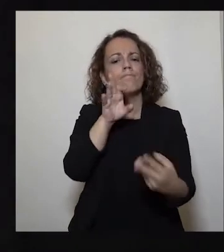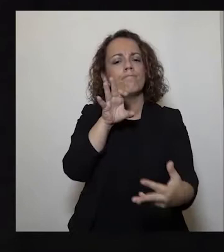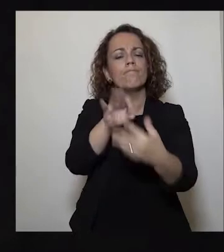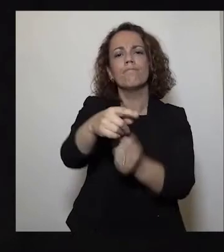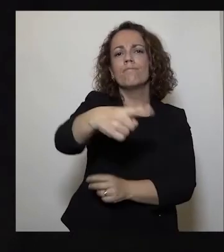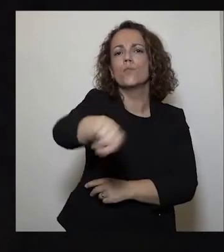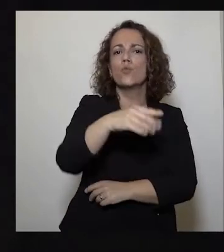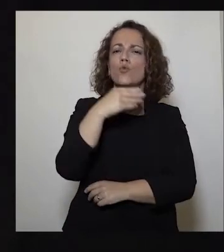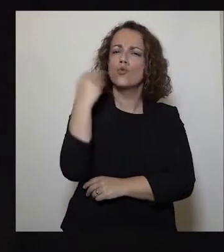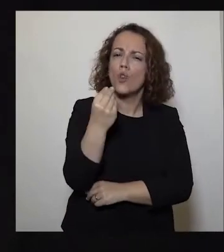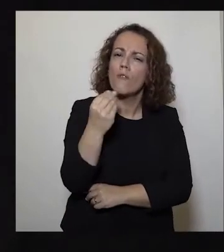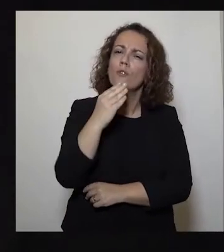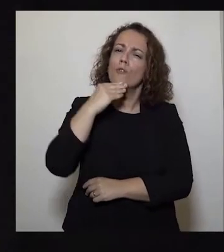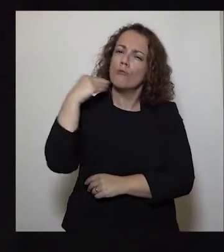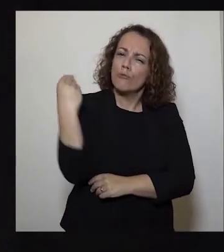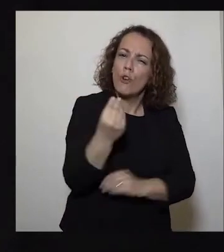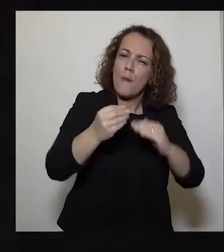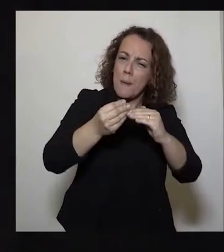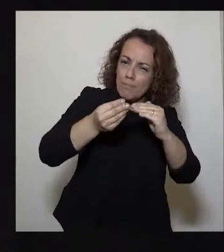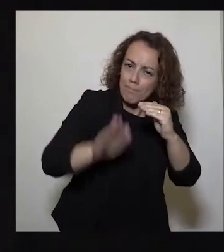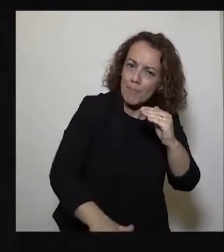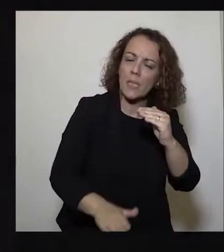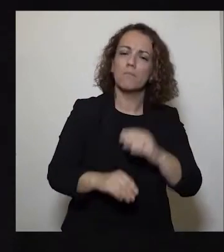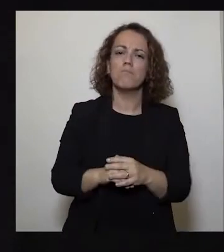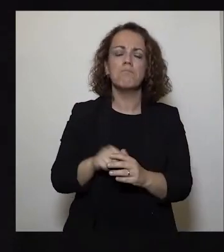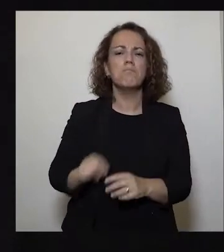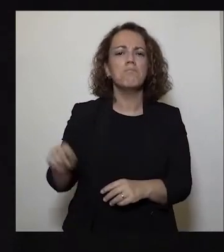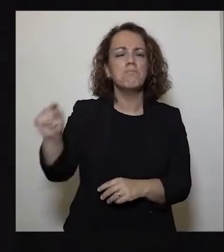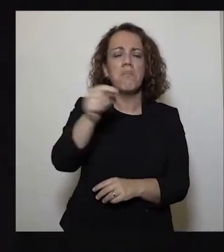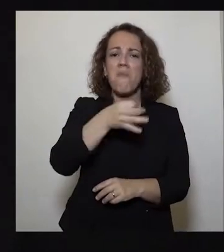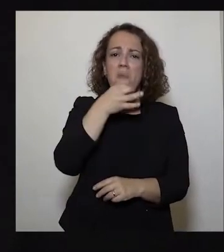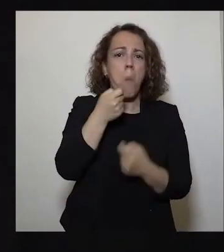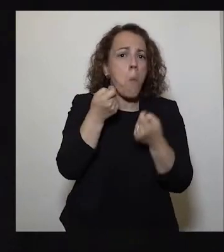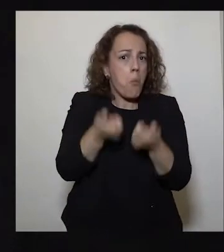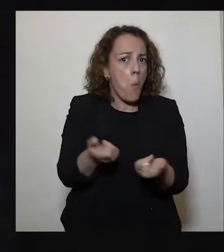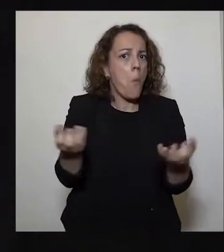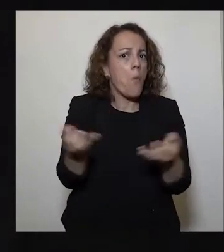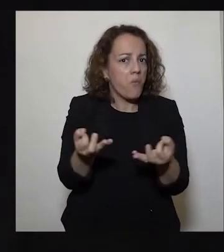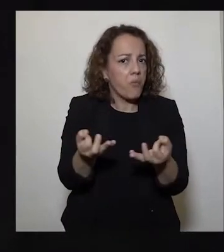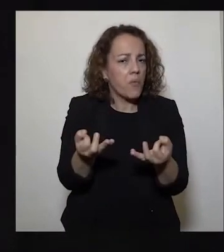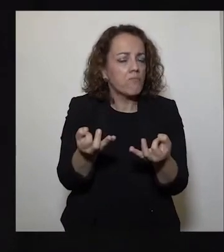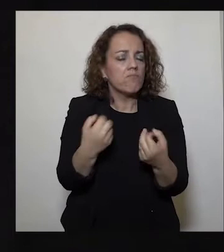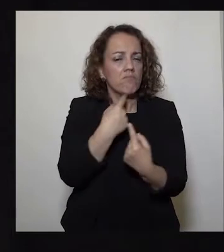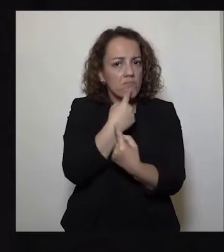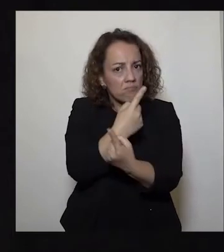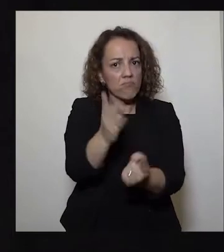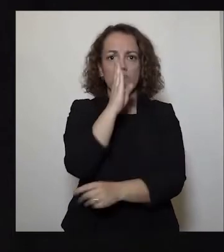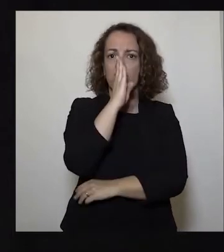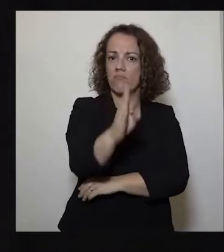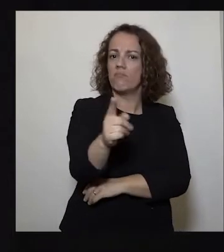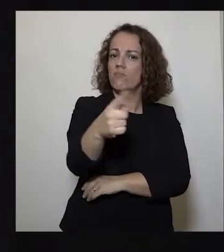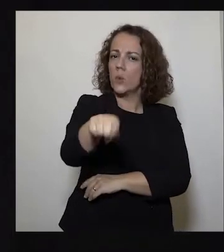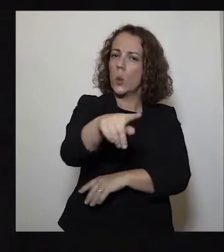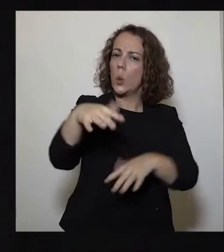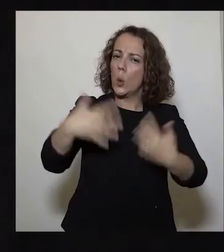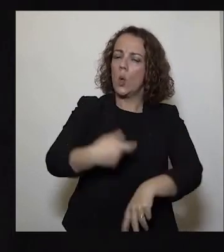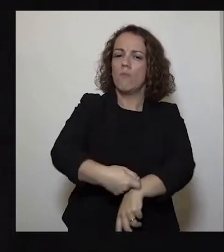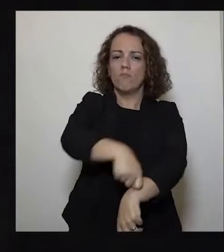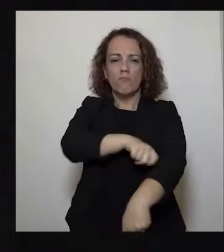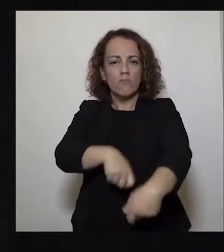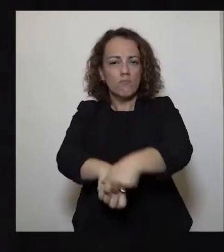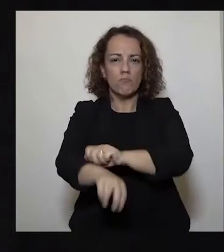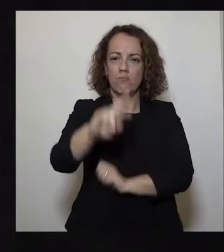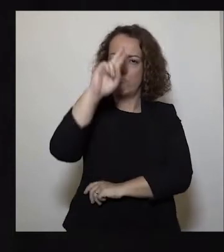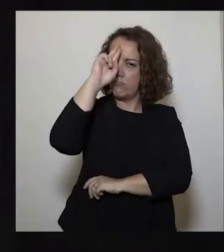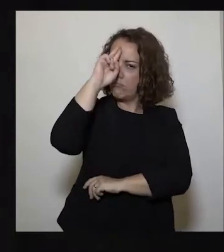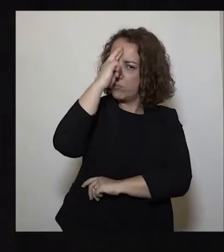dos jovens, de quem poucos falam. Admiro a vossa capacidade de reagir ao